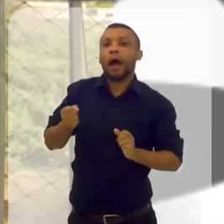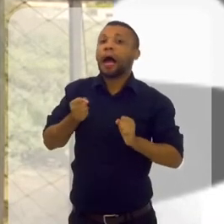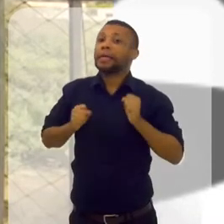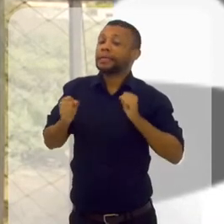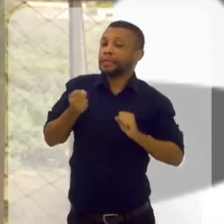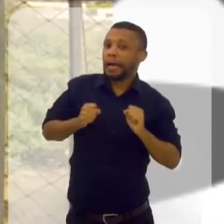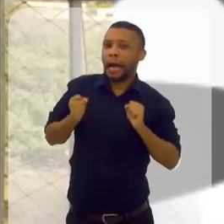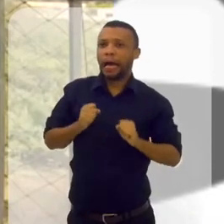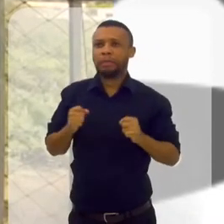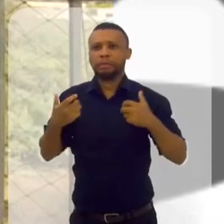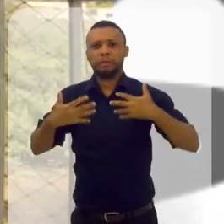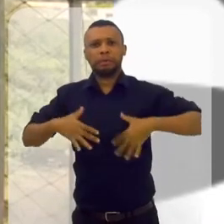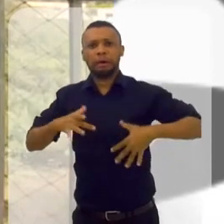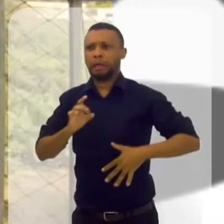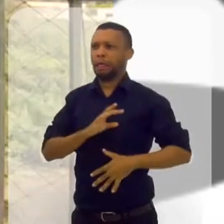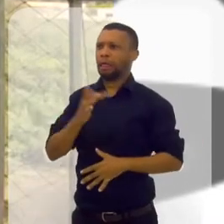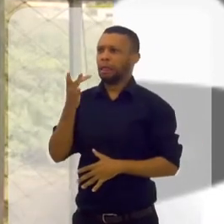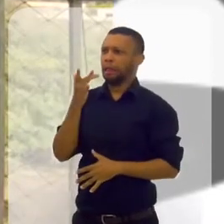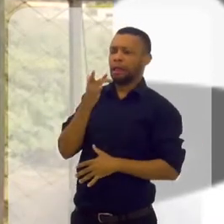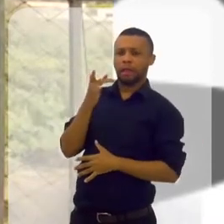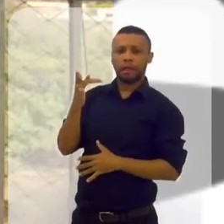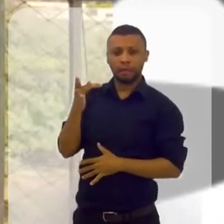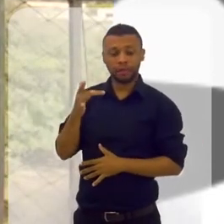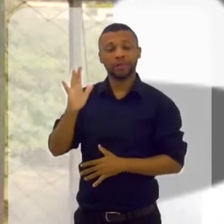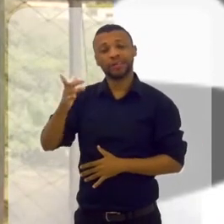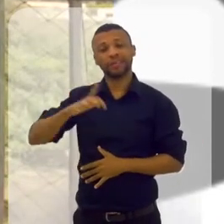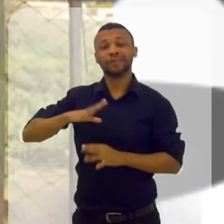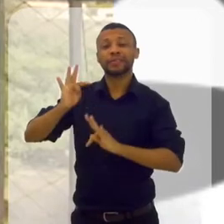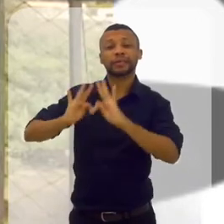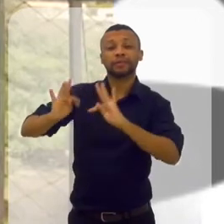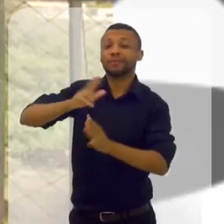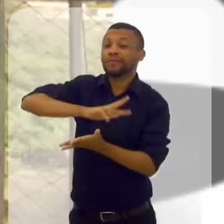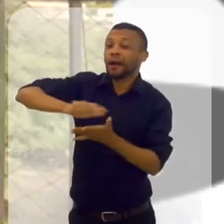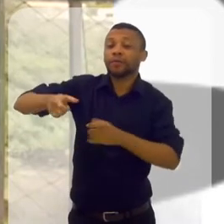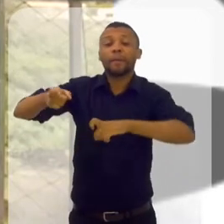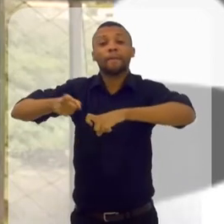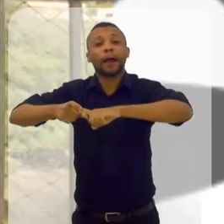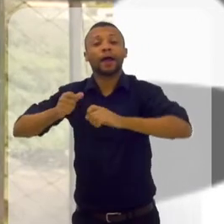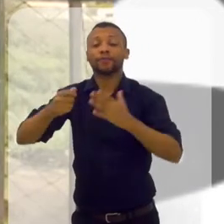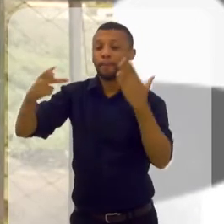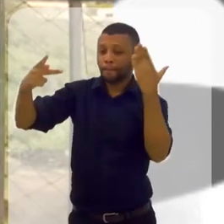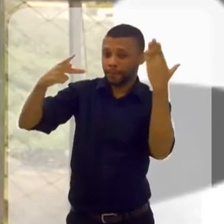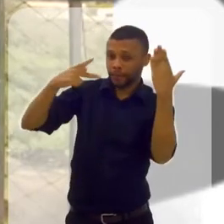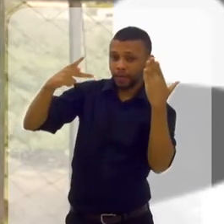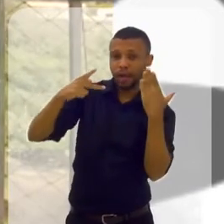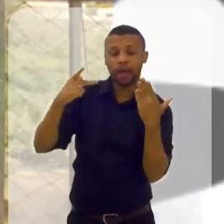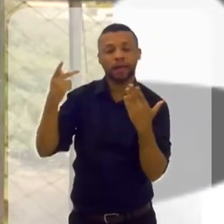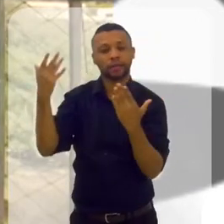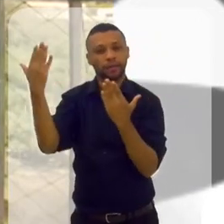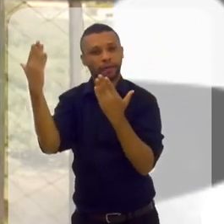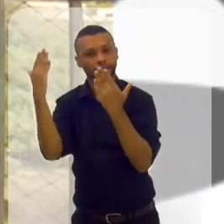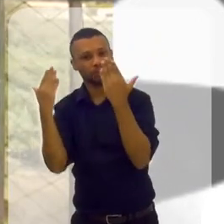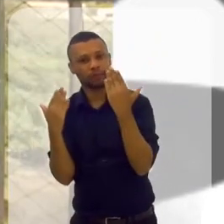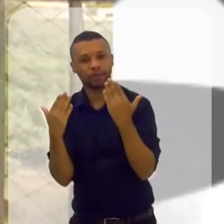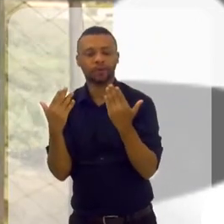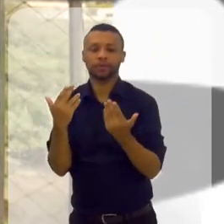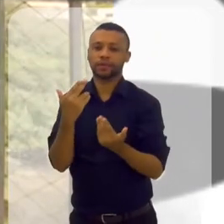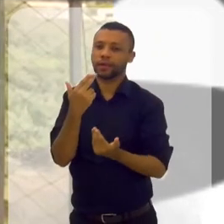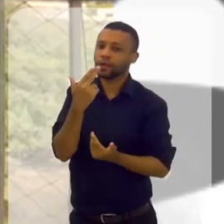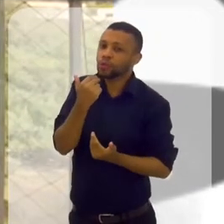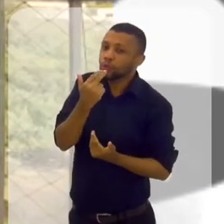síndrome de pânico, compulsão alimentar. Eu passei por todos os médicos possíveis. Eu passei por psiquiatras, psicólogos,